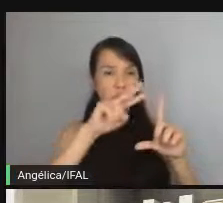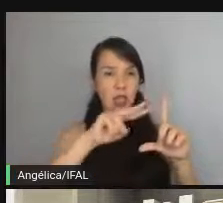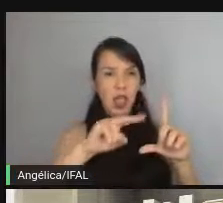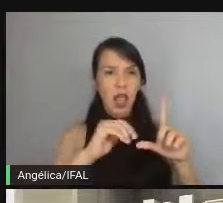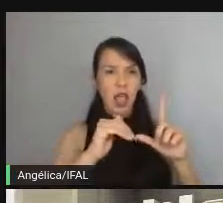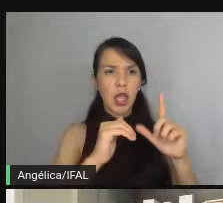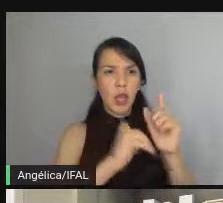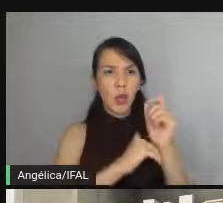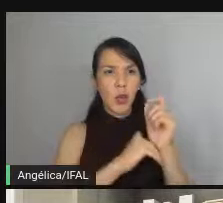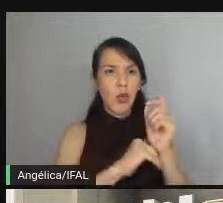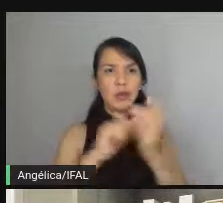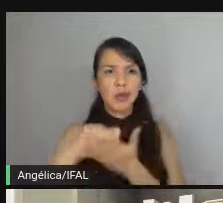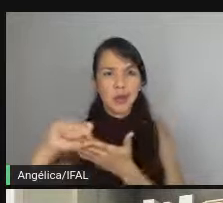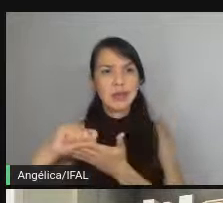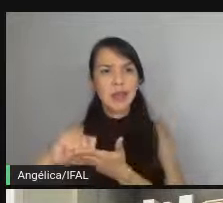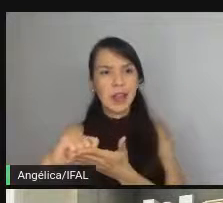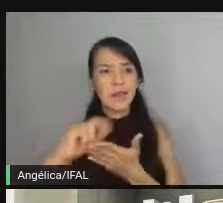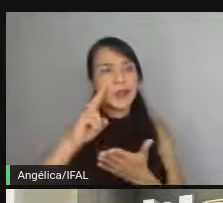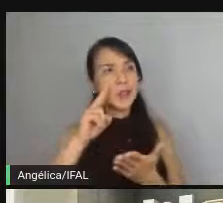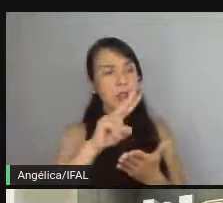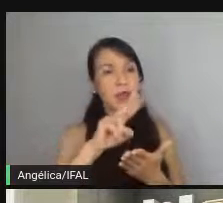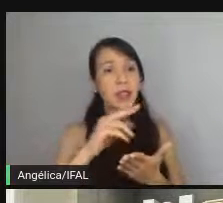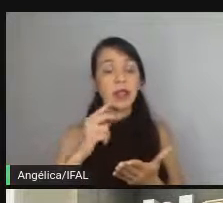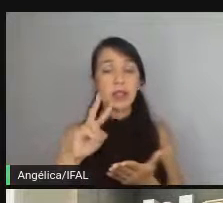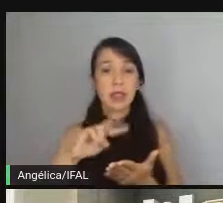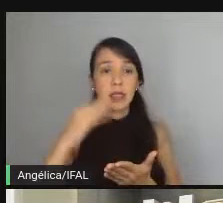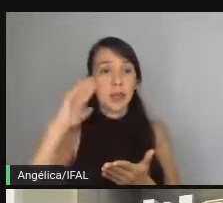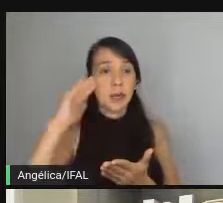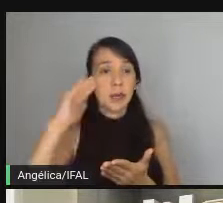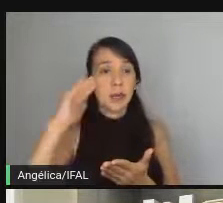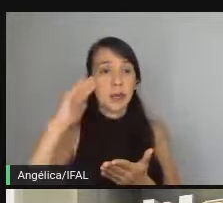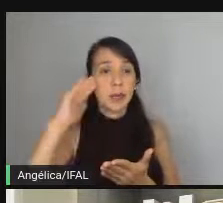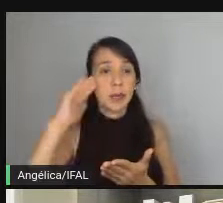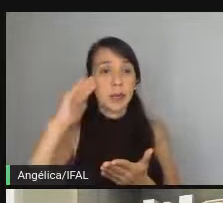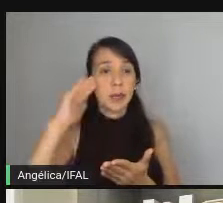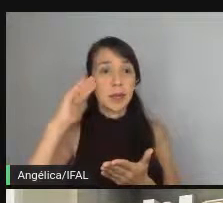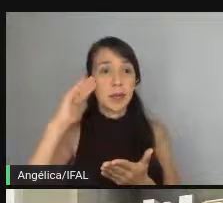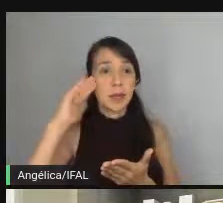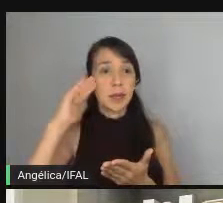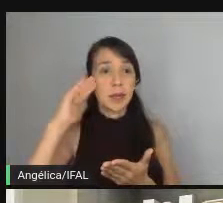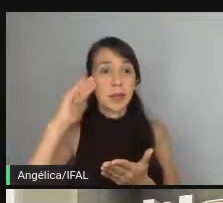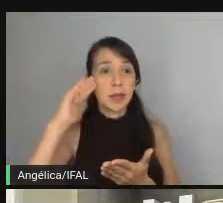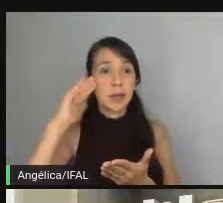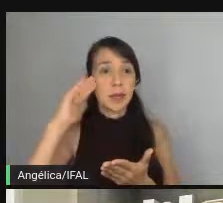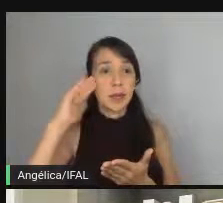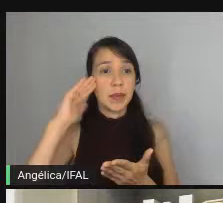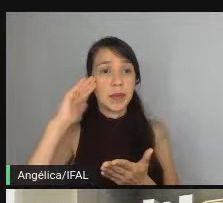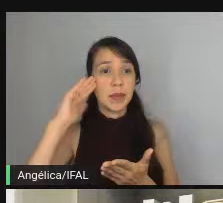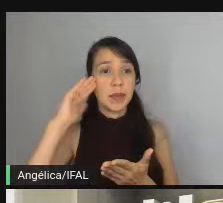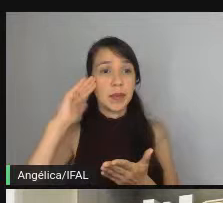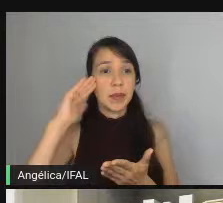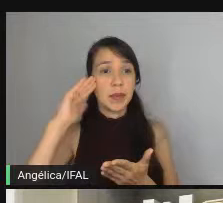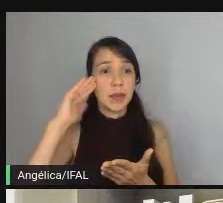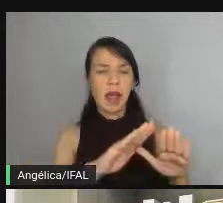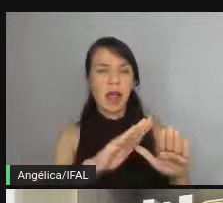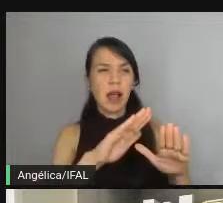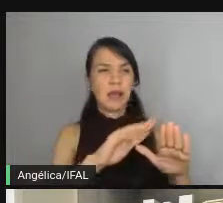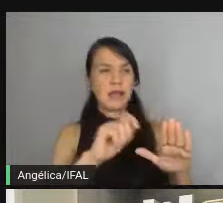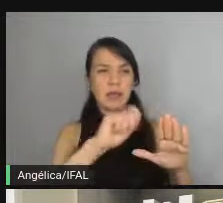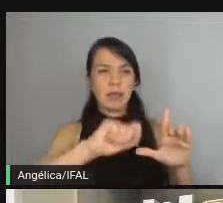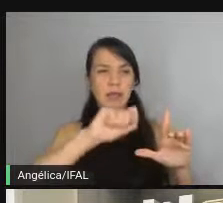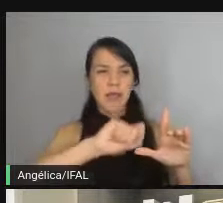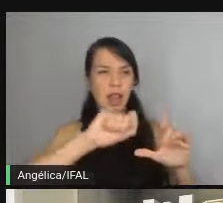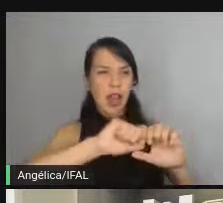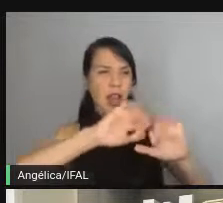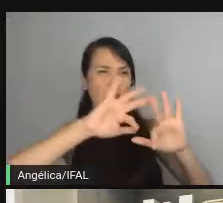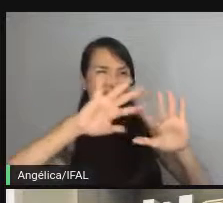do que escreve códigos. Então, a gente sempre interpreta o código que está lendo lá. Se você deixa um código muito legível, muito claro,